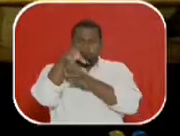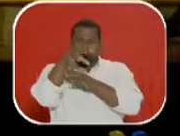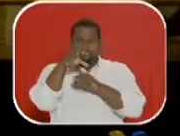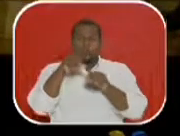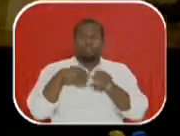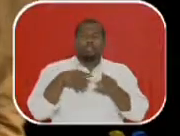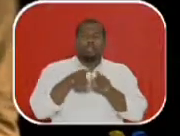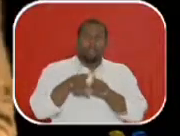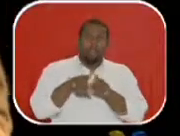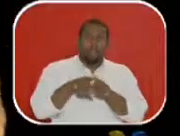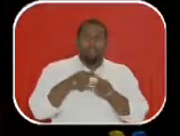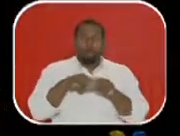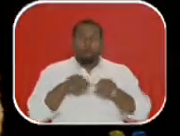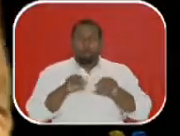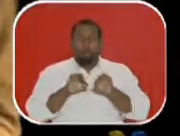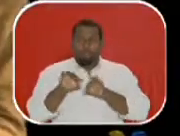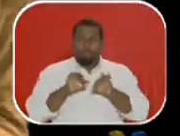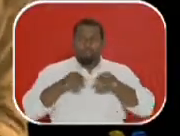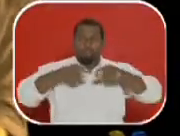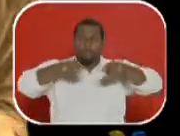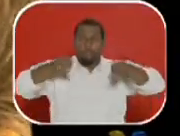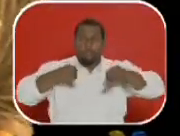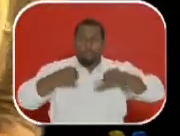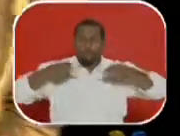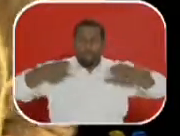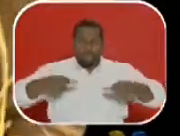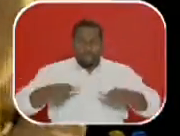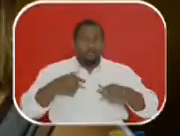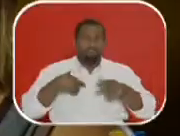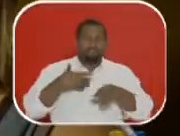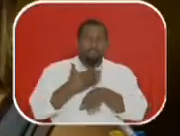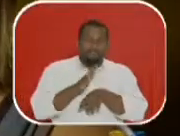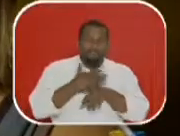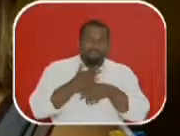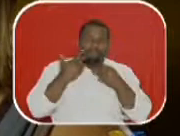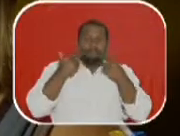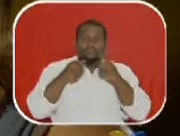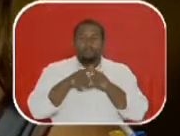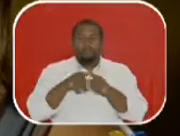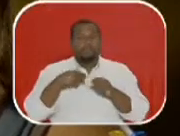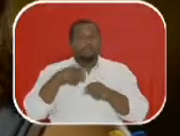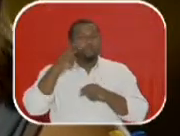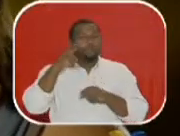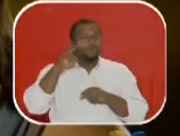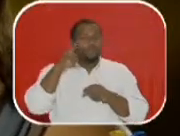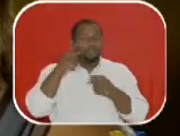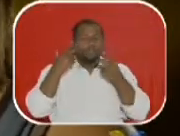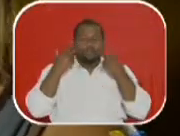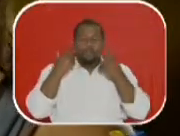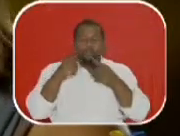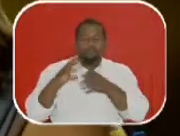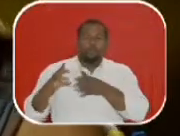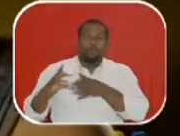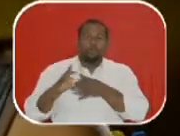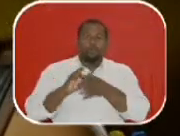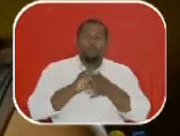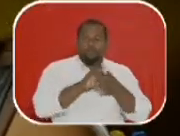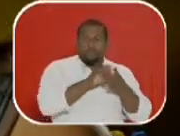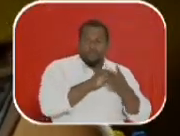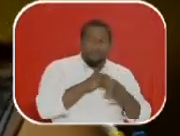cenário, literatura dramática, os textos propriamente ditos, e história do teatro, contexto histórico das